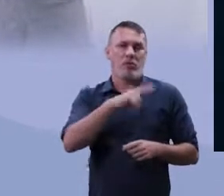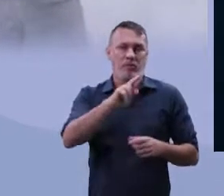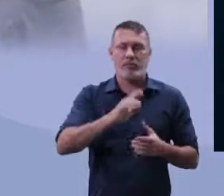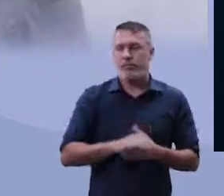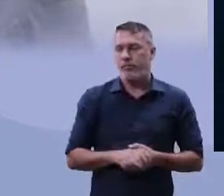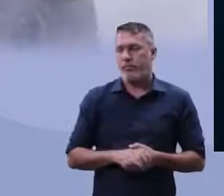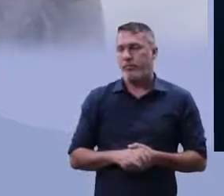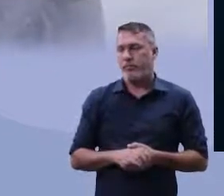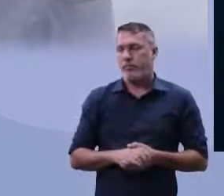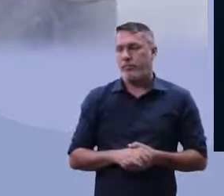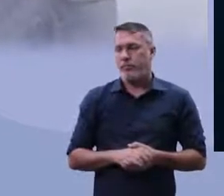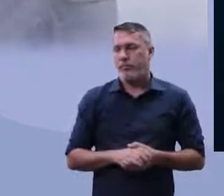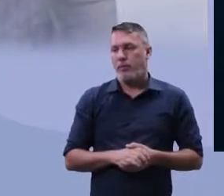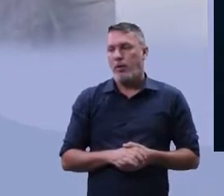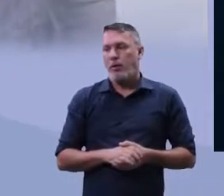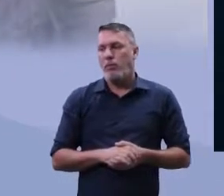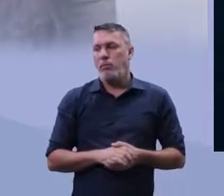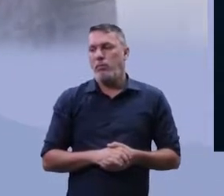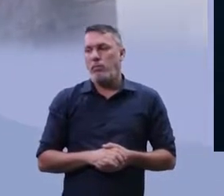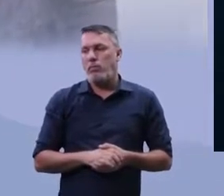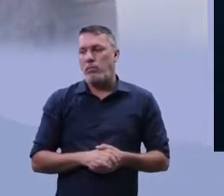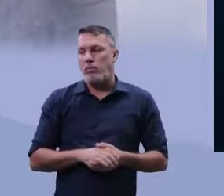Já a questão dos curdos.